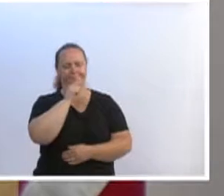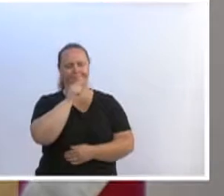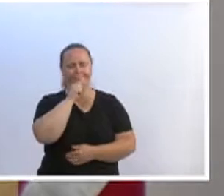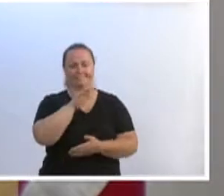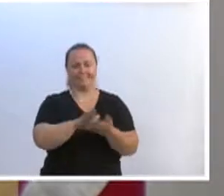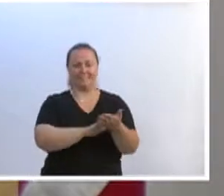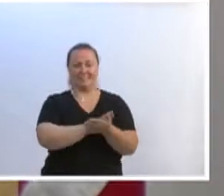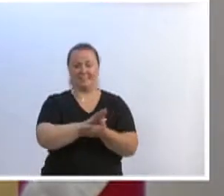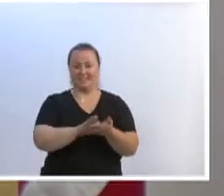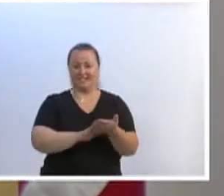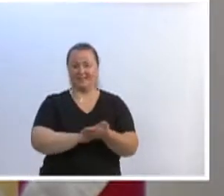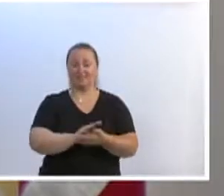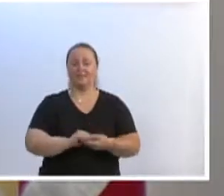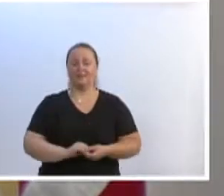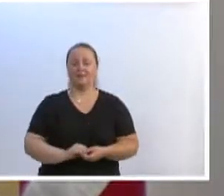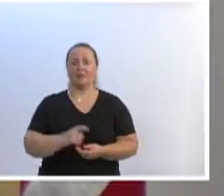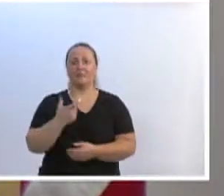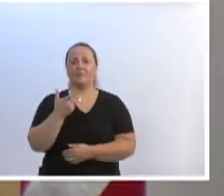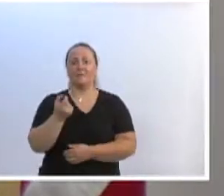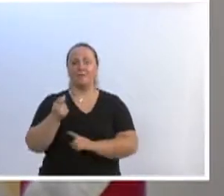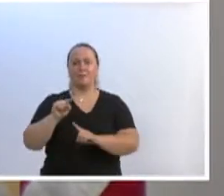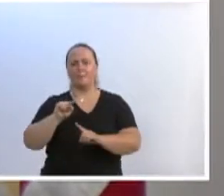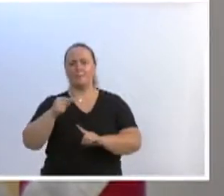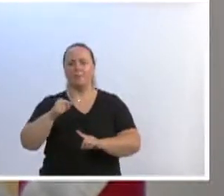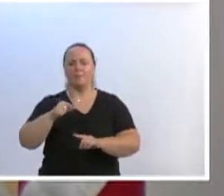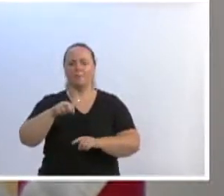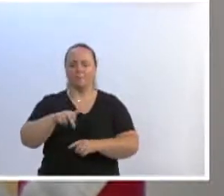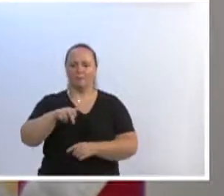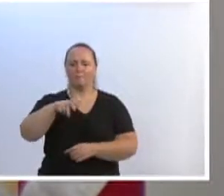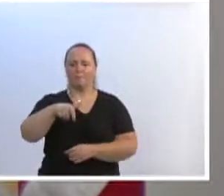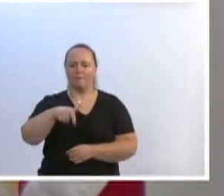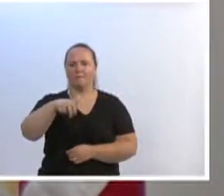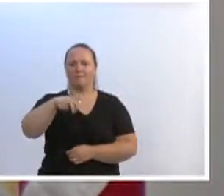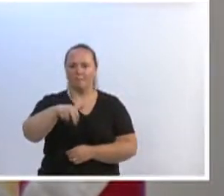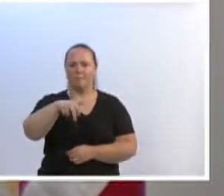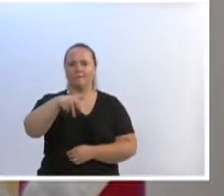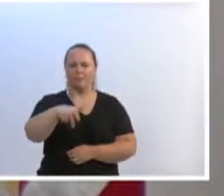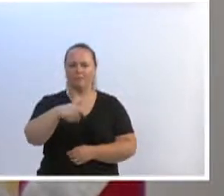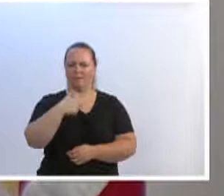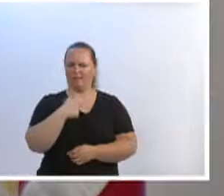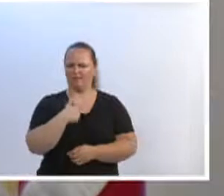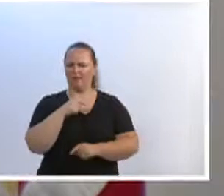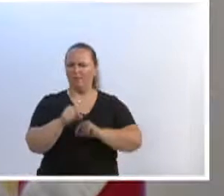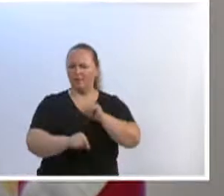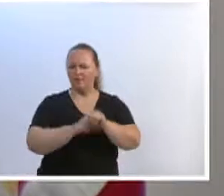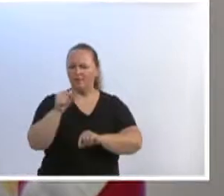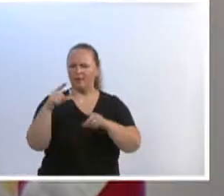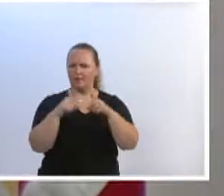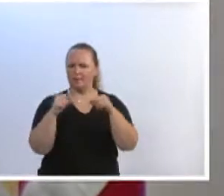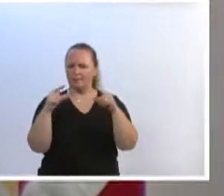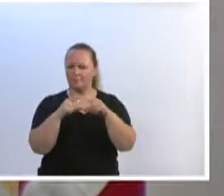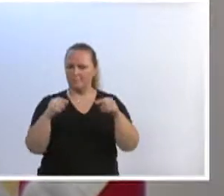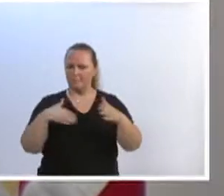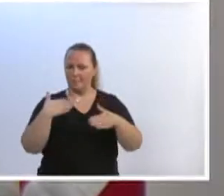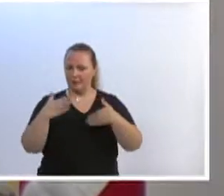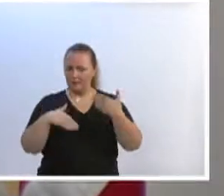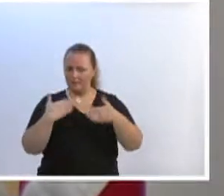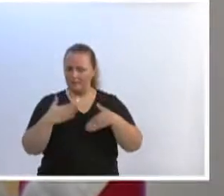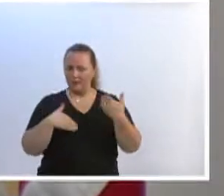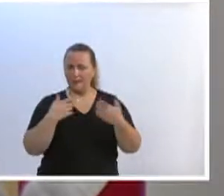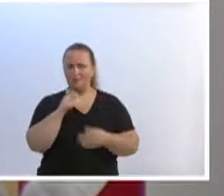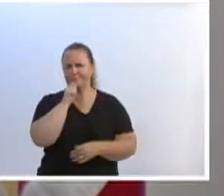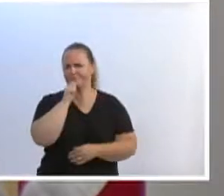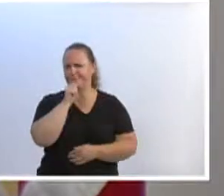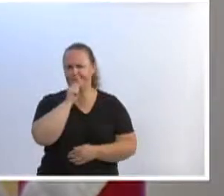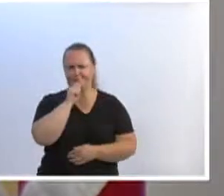passos. São 20 mil passos que o aplicativo aqui me informa, ou seja, não fui a passeio. E eu quero dizer aos fake